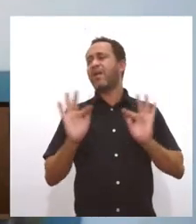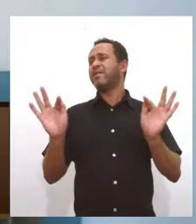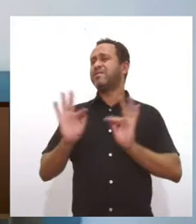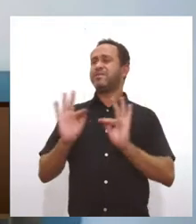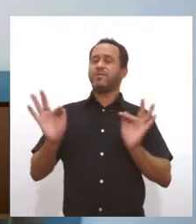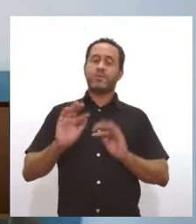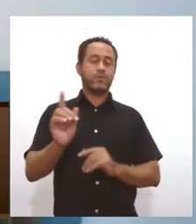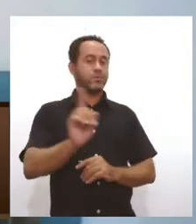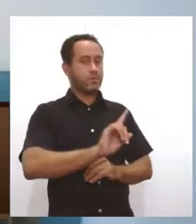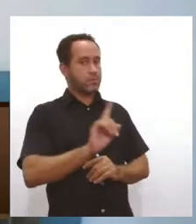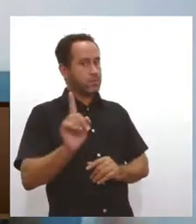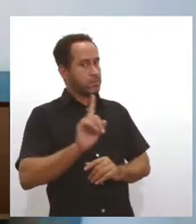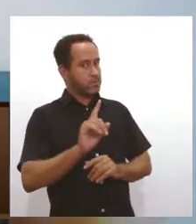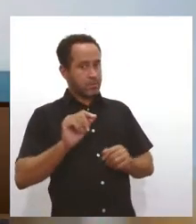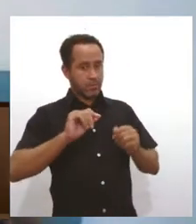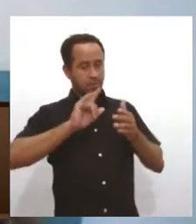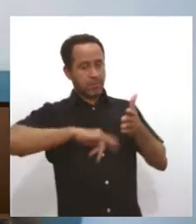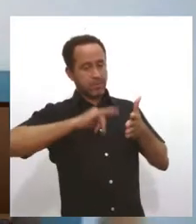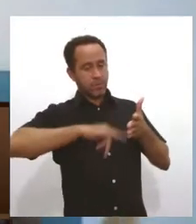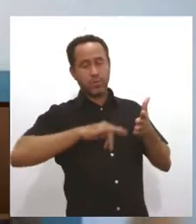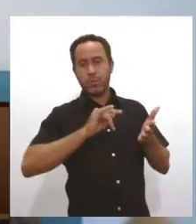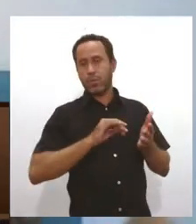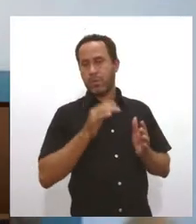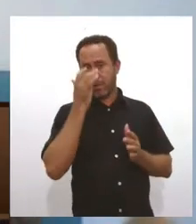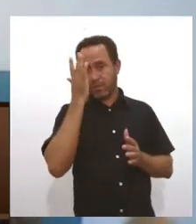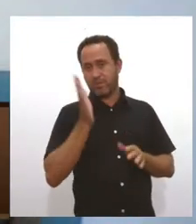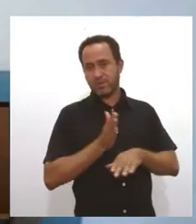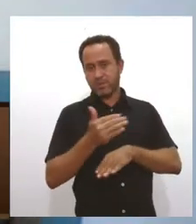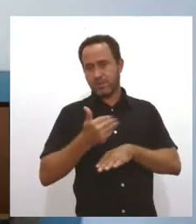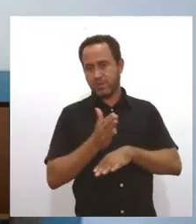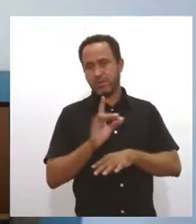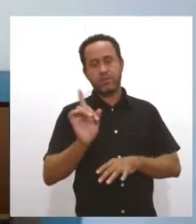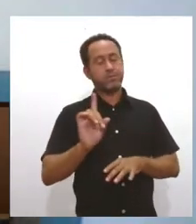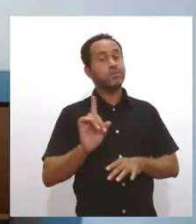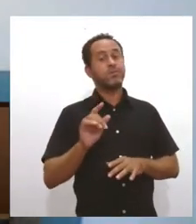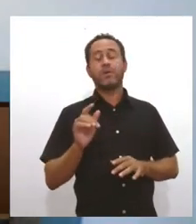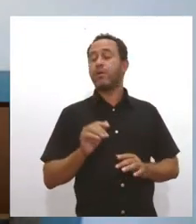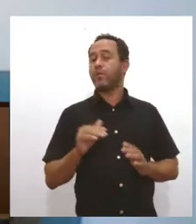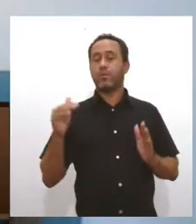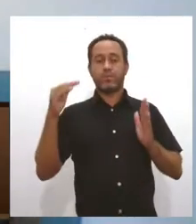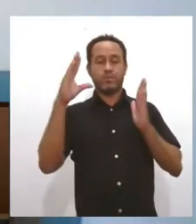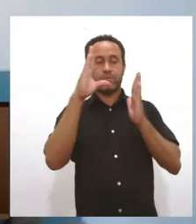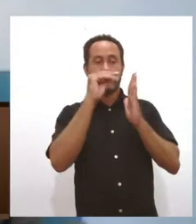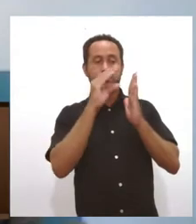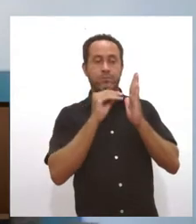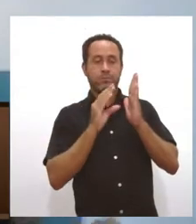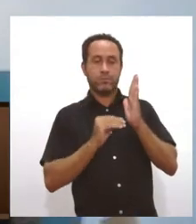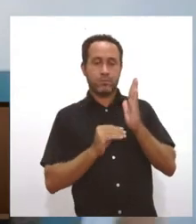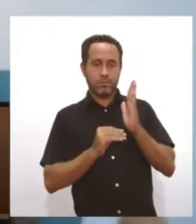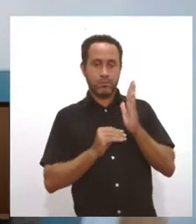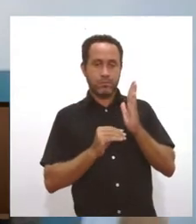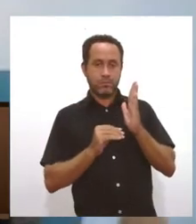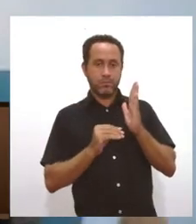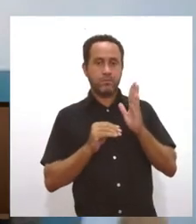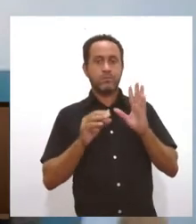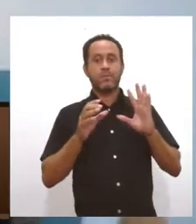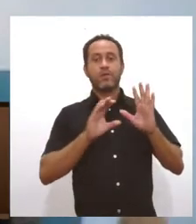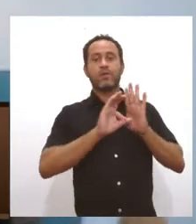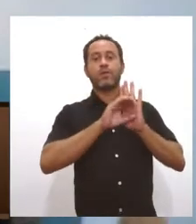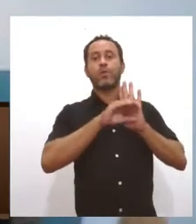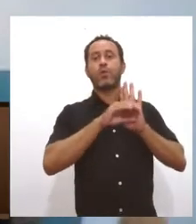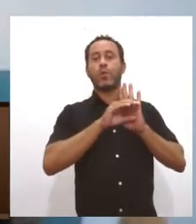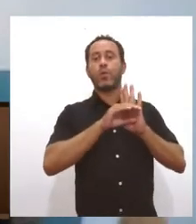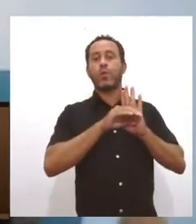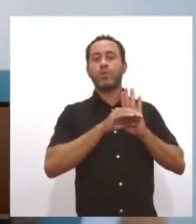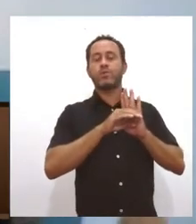vamos gerar aqui um documento para facilitar. Até que ponto, né? Porque são questões que envolvem, volto a dizer, o meio